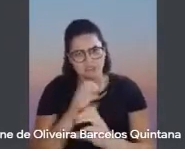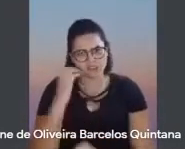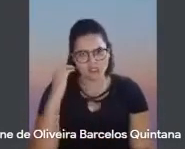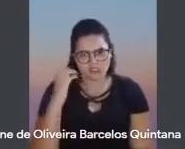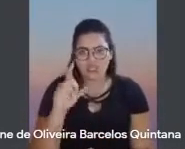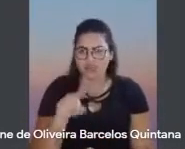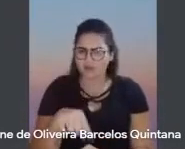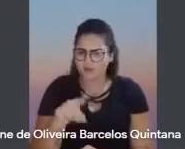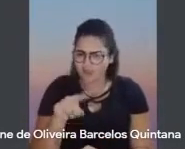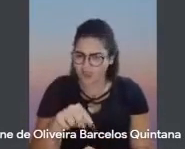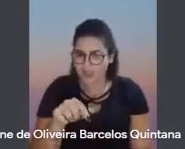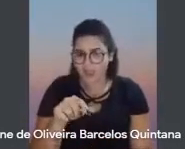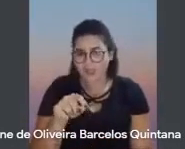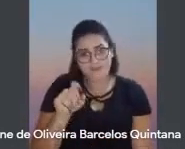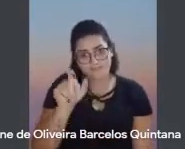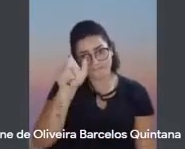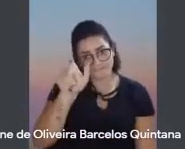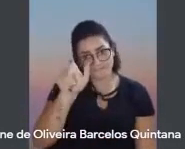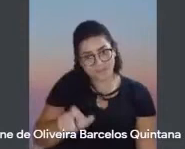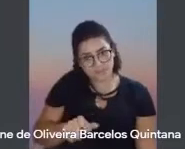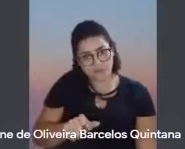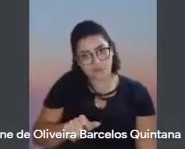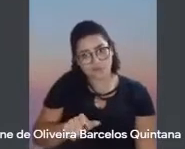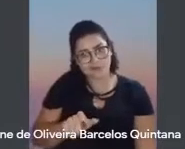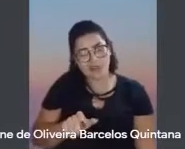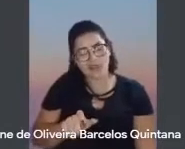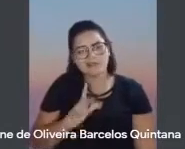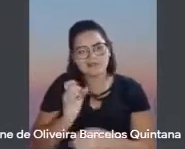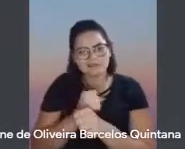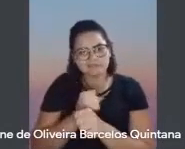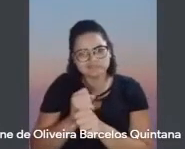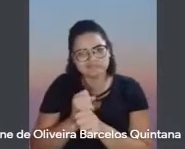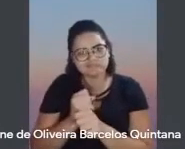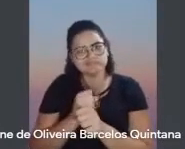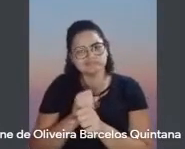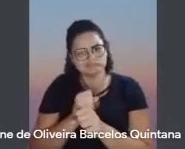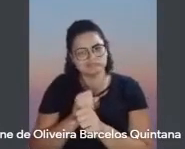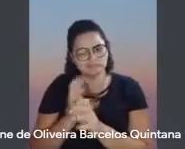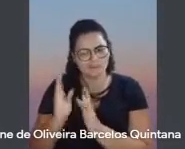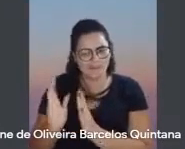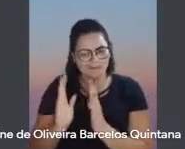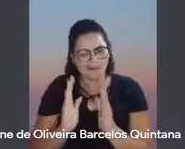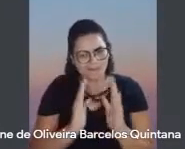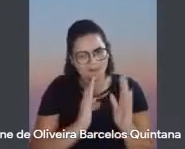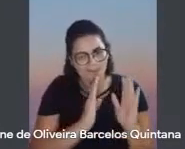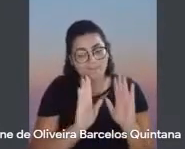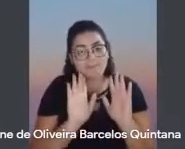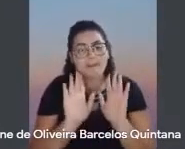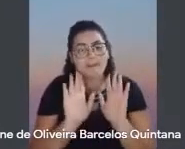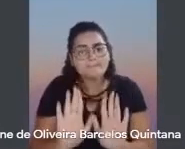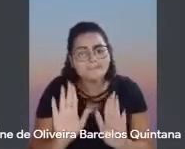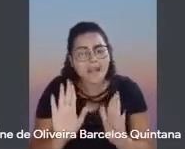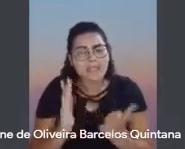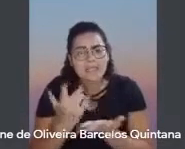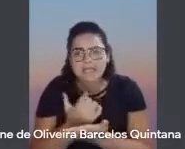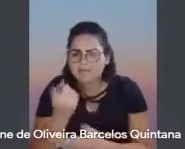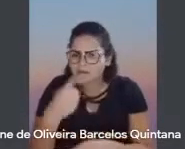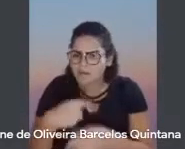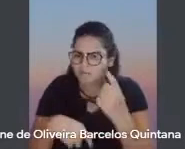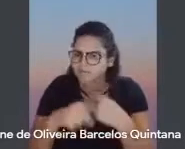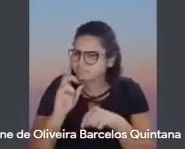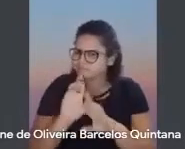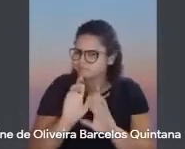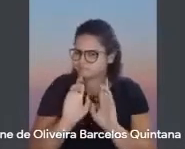é um personagem muito datado, né? Mas é um livro onde ele supera a si mesmo, né? Que ele